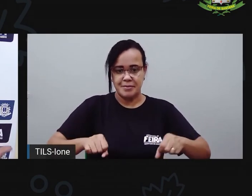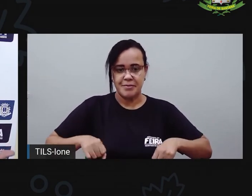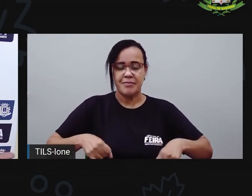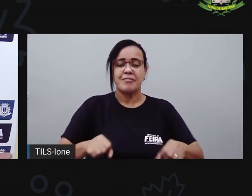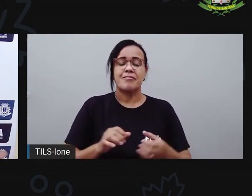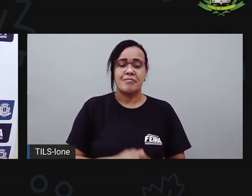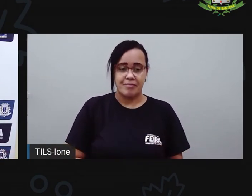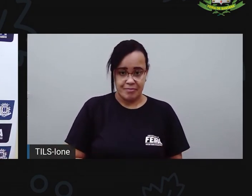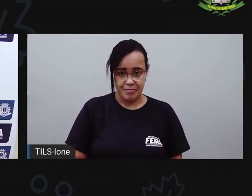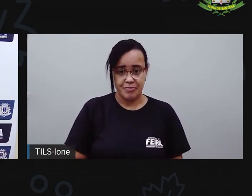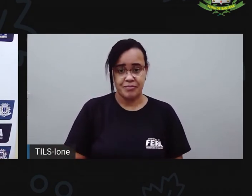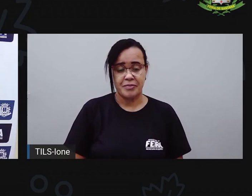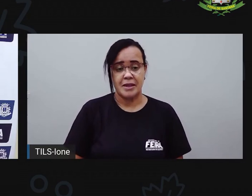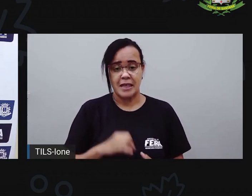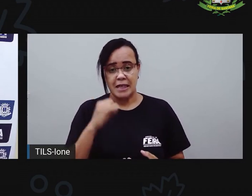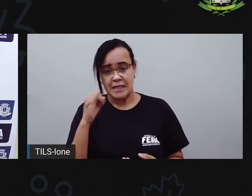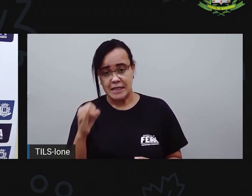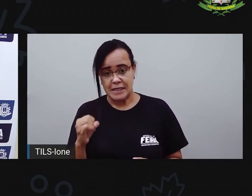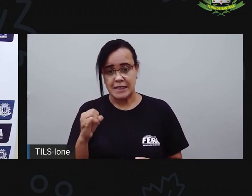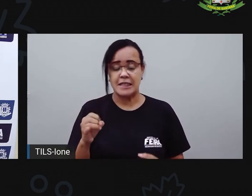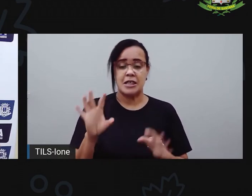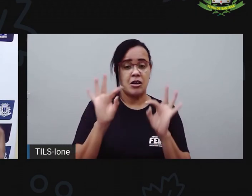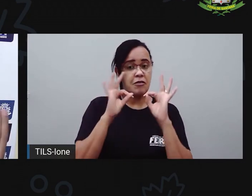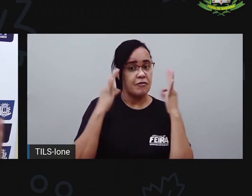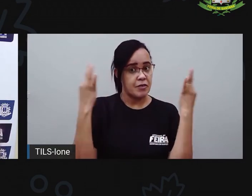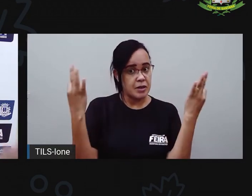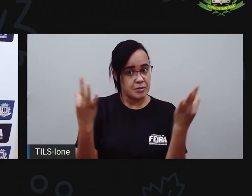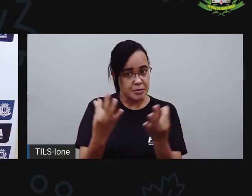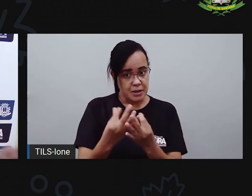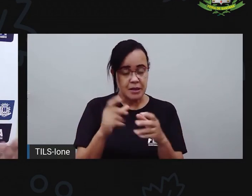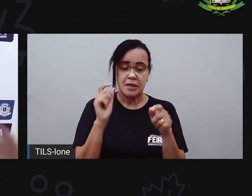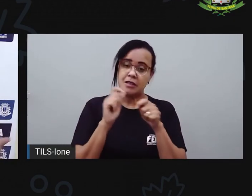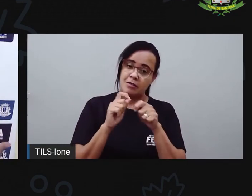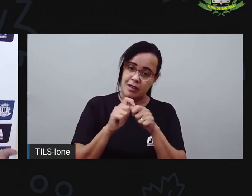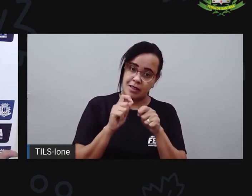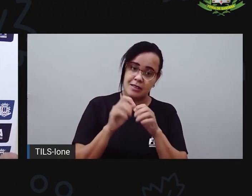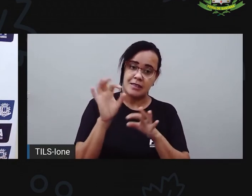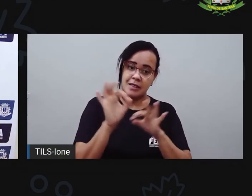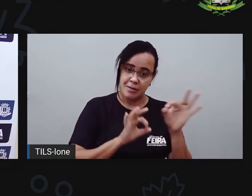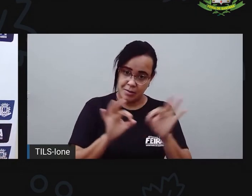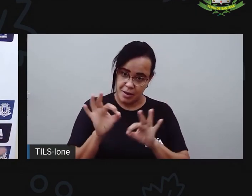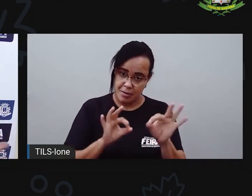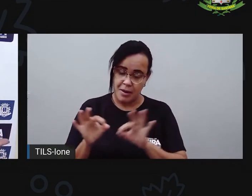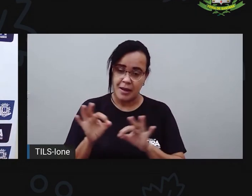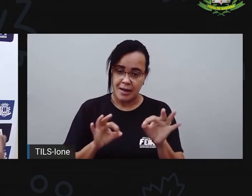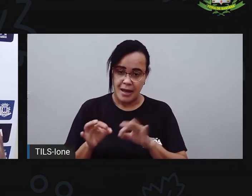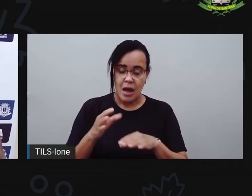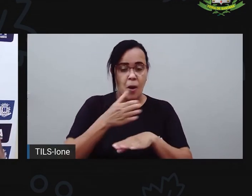falou, se você for fazer para a sua família, você pode fazer o merengue, como ela fala, O glacê